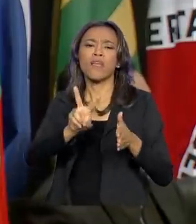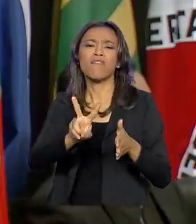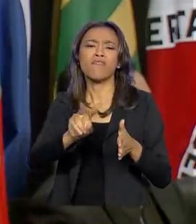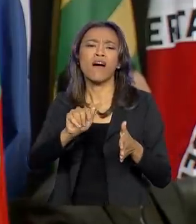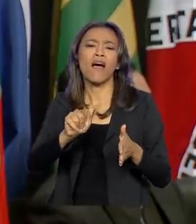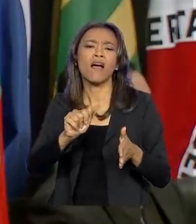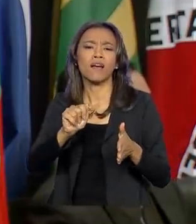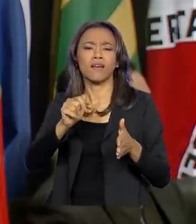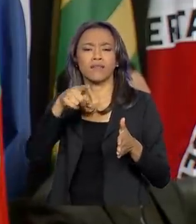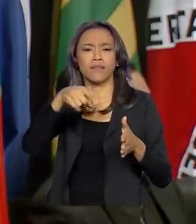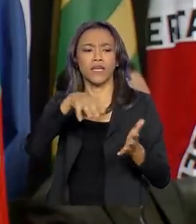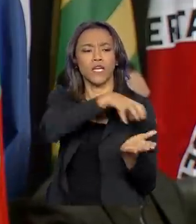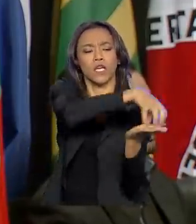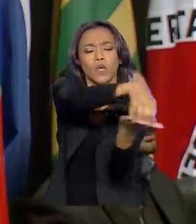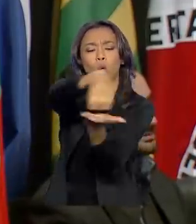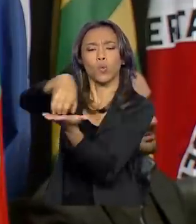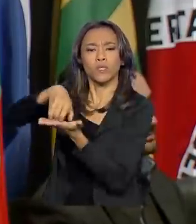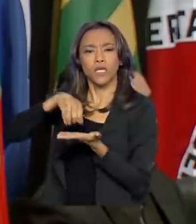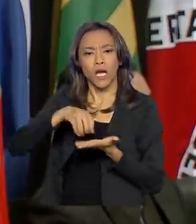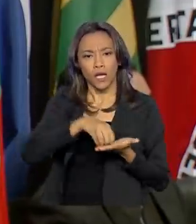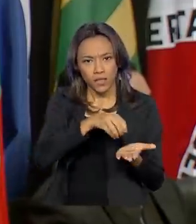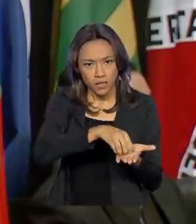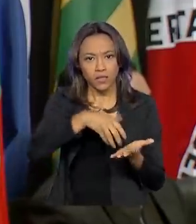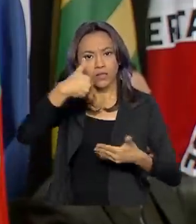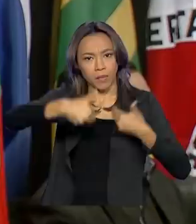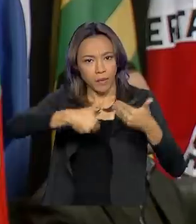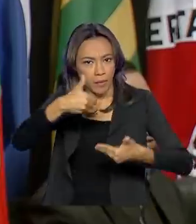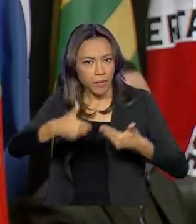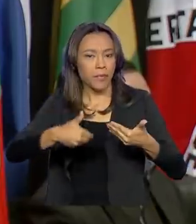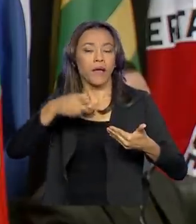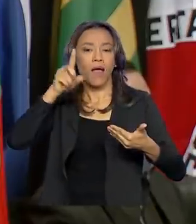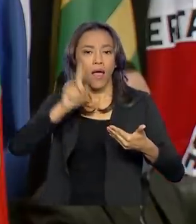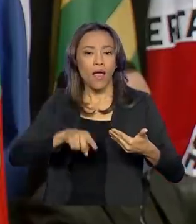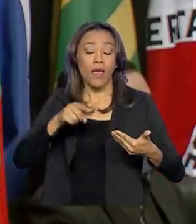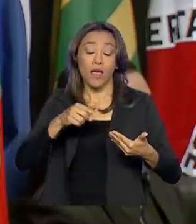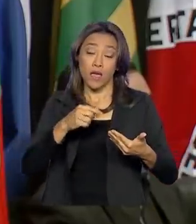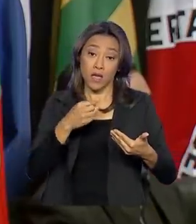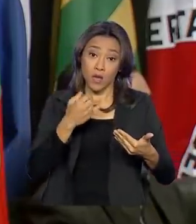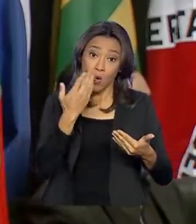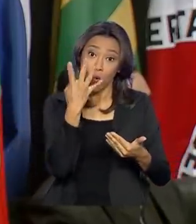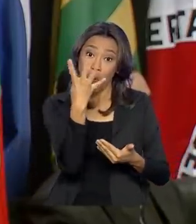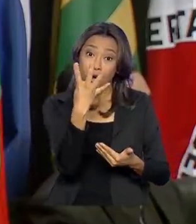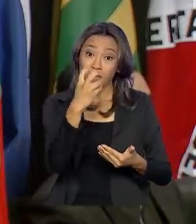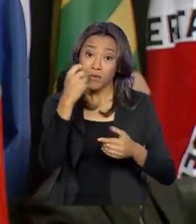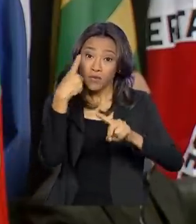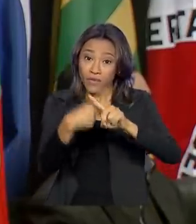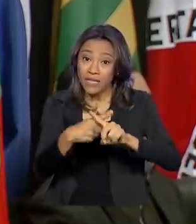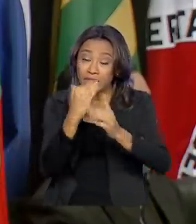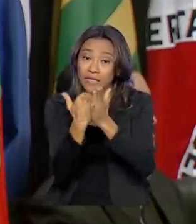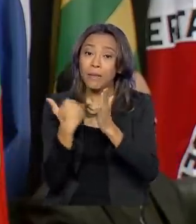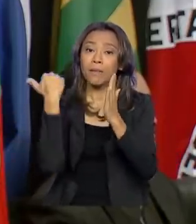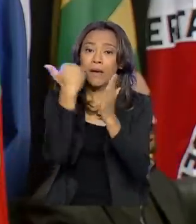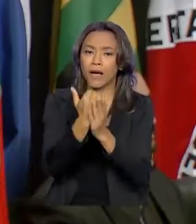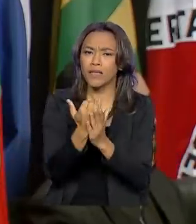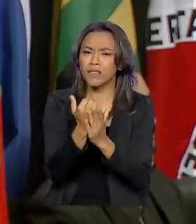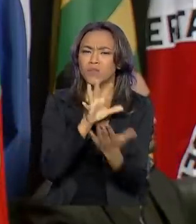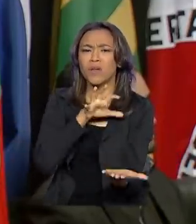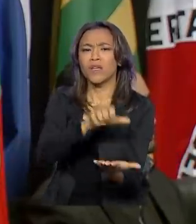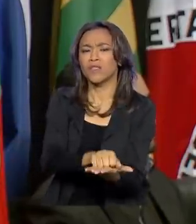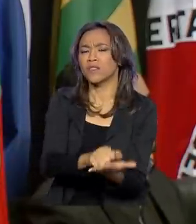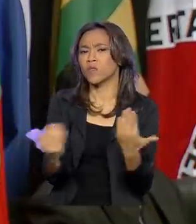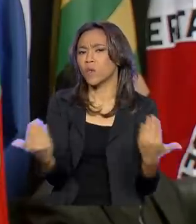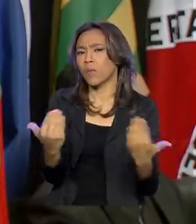terapêuticas, de acordo com o Ministério, o número hoje é quatro vezes maior do que o registrado no ano passado, com